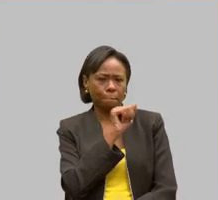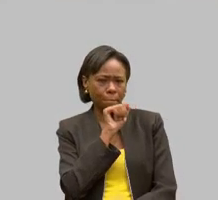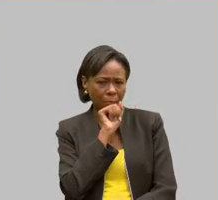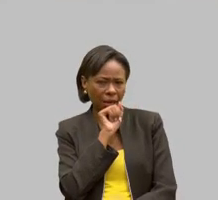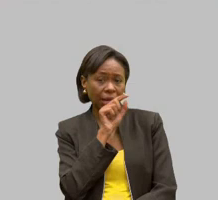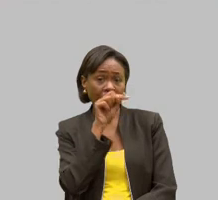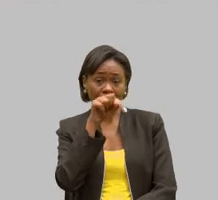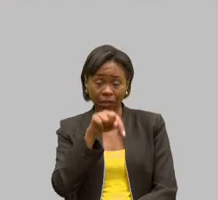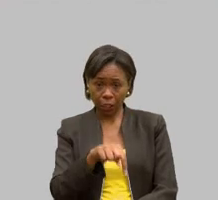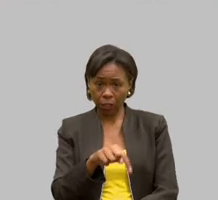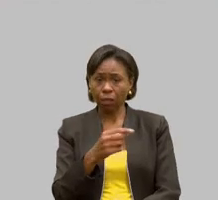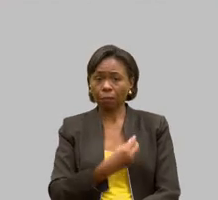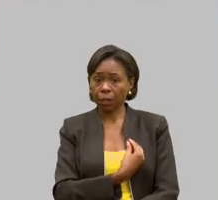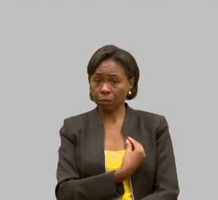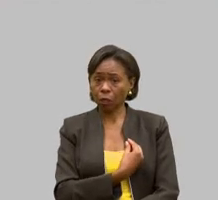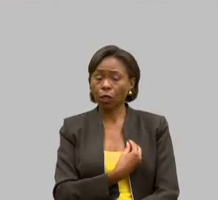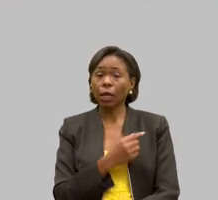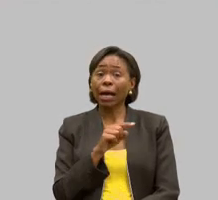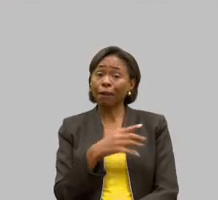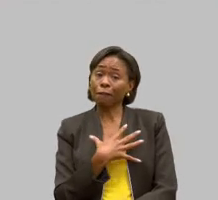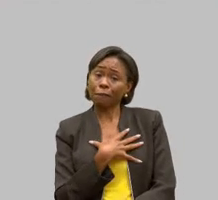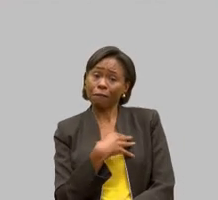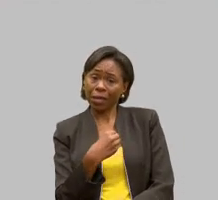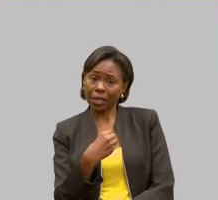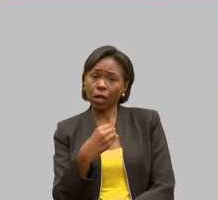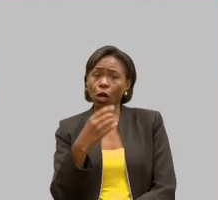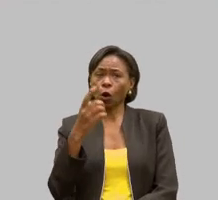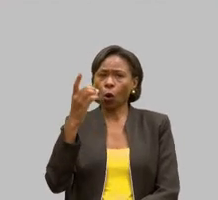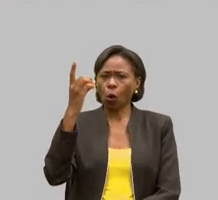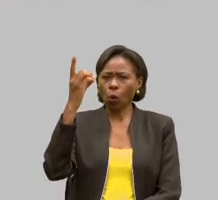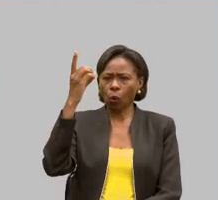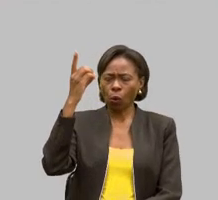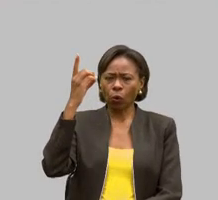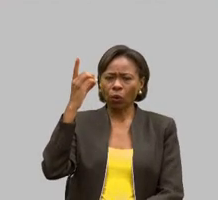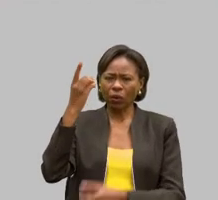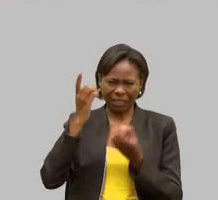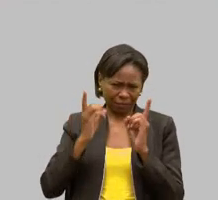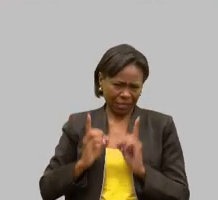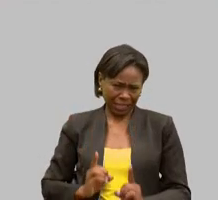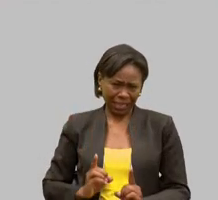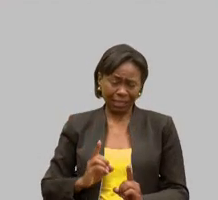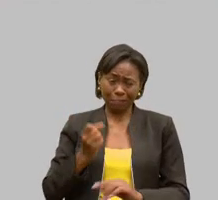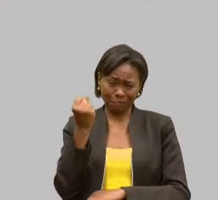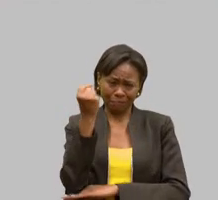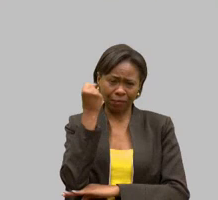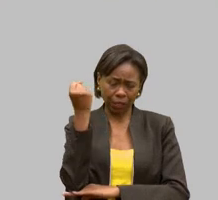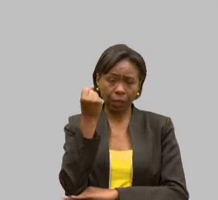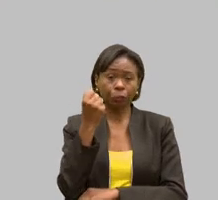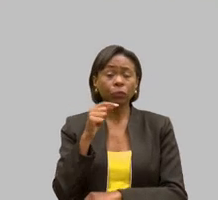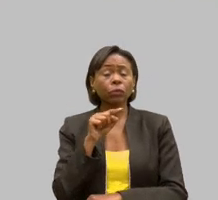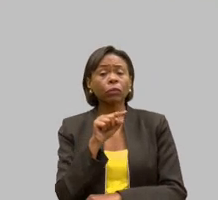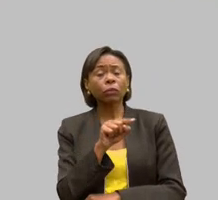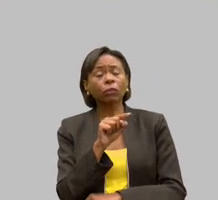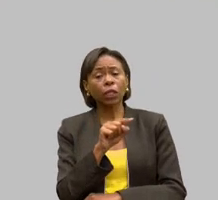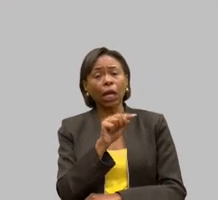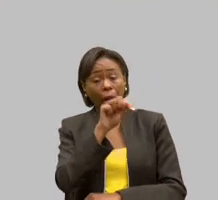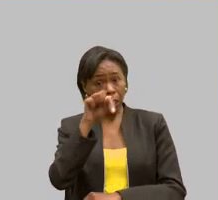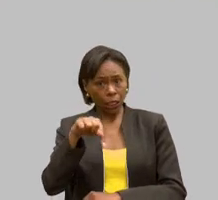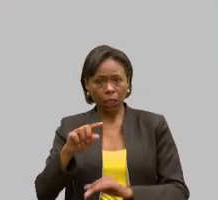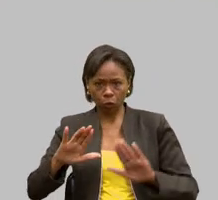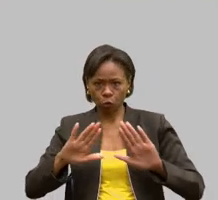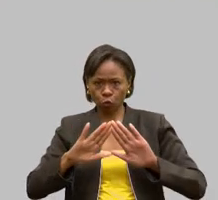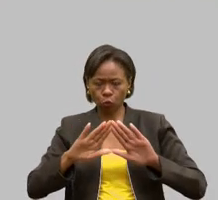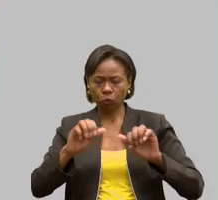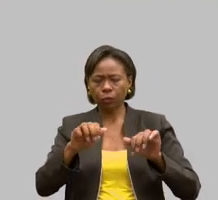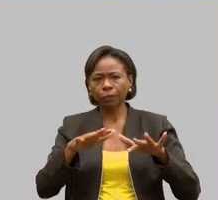deficiência. E é uma deficiência mais severa. E ela participando conosco nessa audiência aqui na Assembleia, ela nos